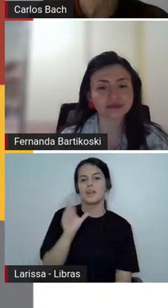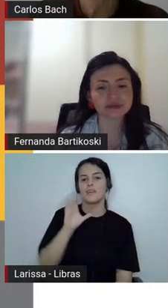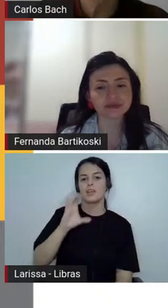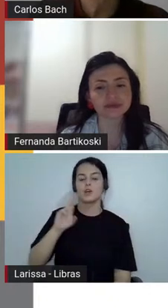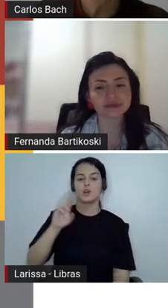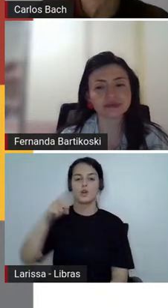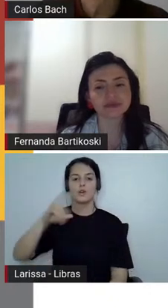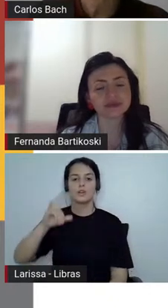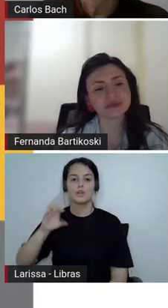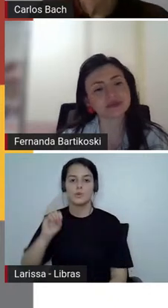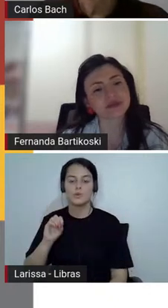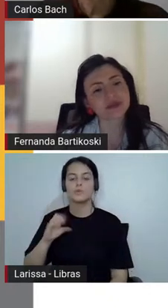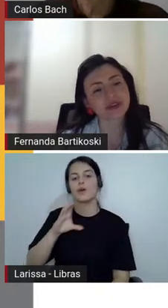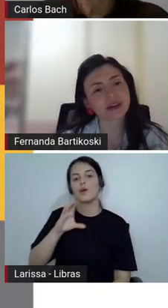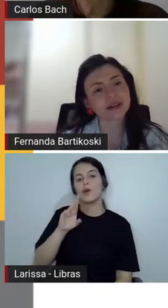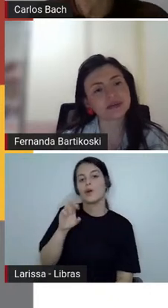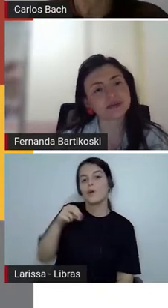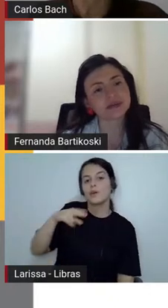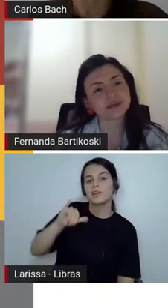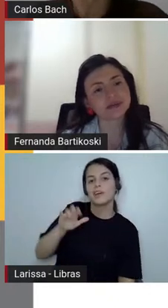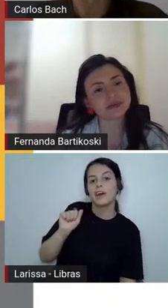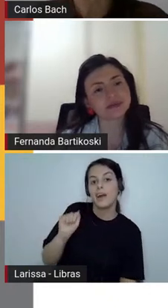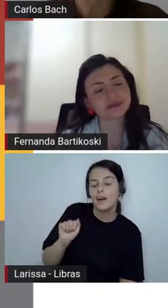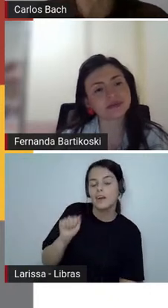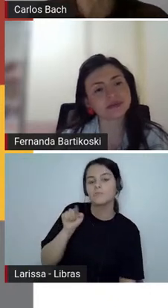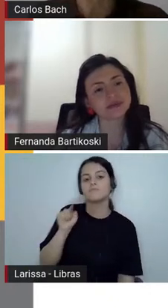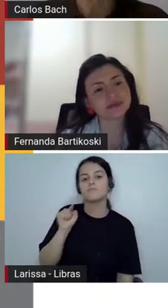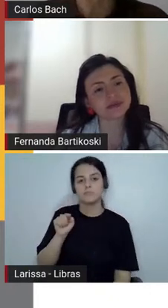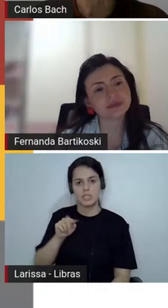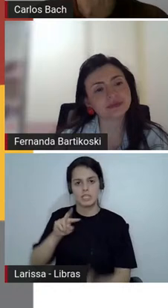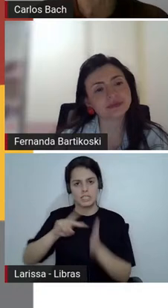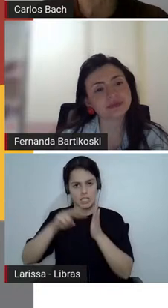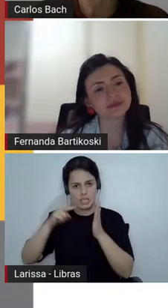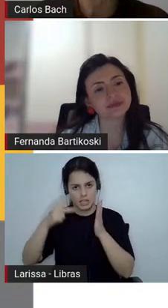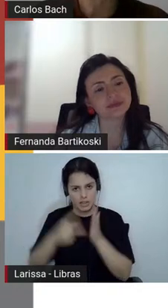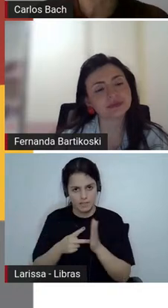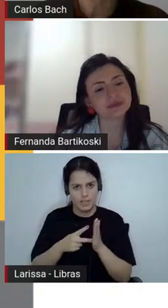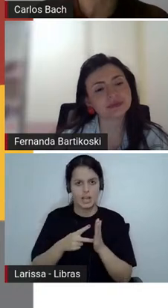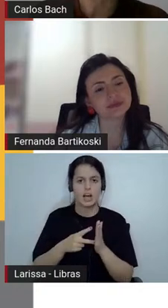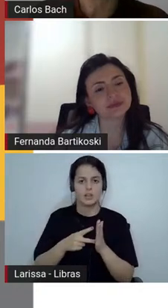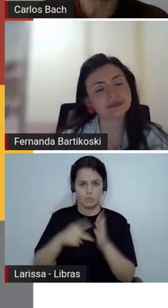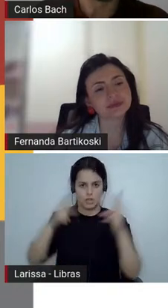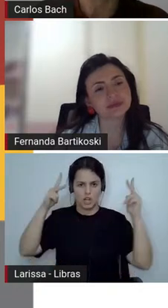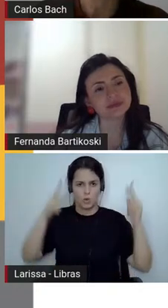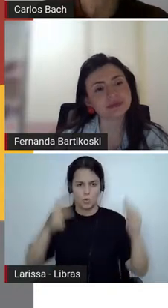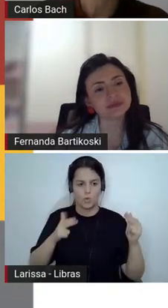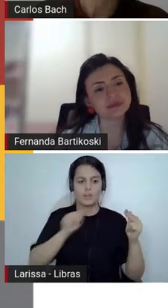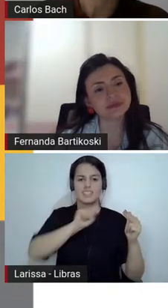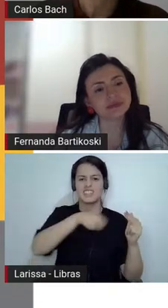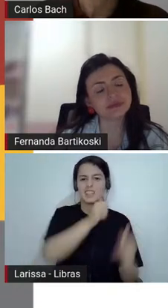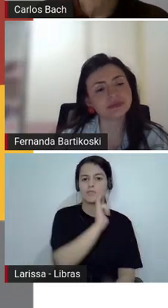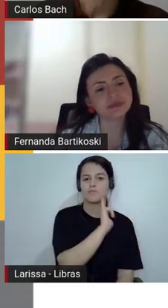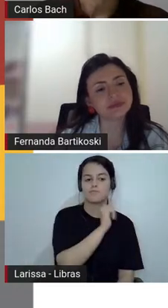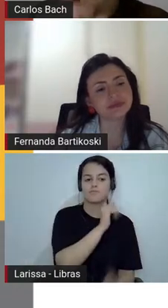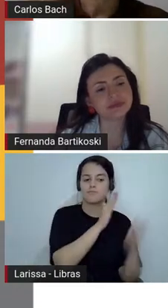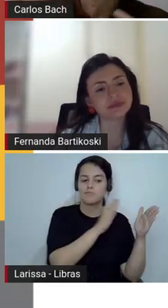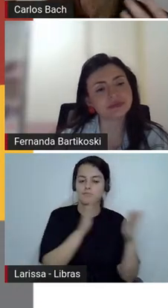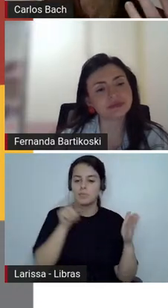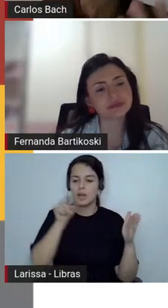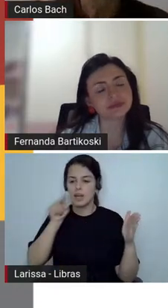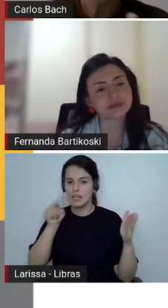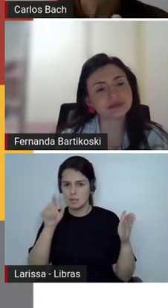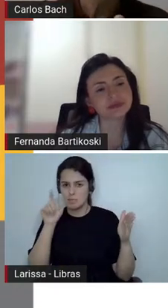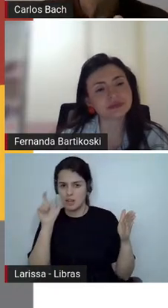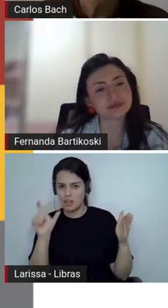crônica anteriormente elas têm o mesmo significado que a palavra crônica que denomina o gênero literário é uma